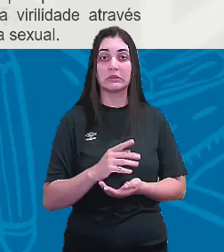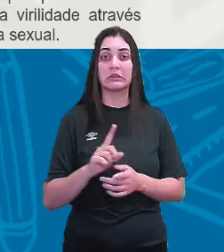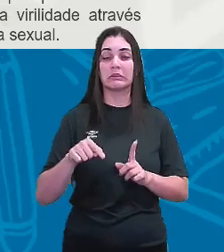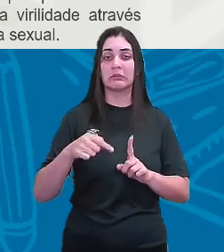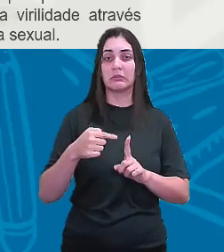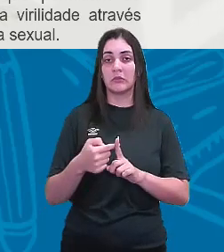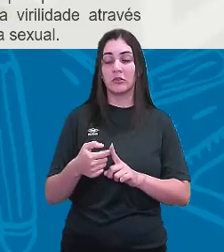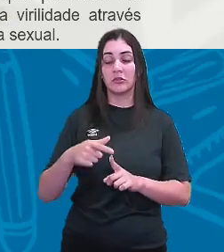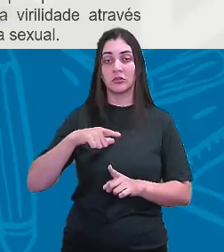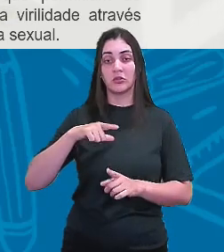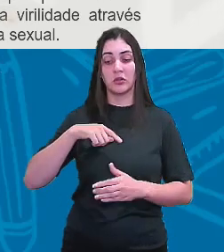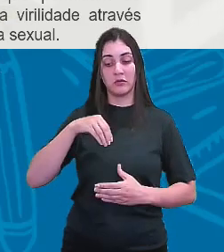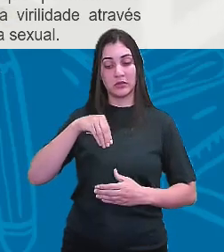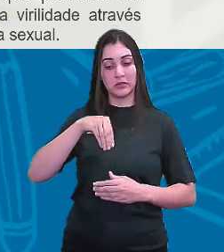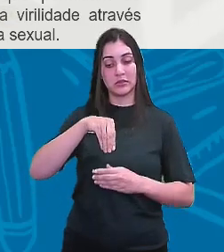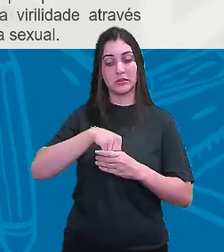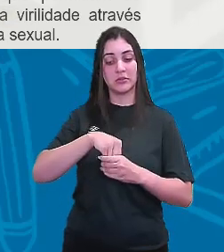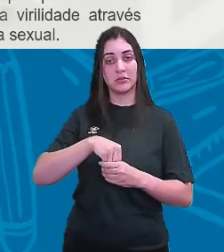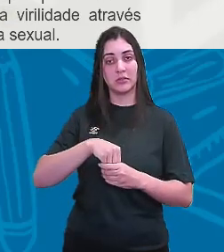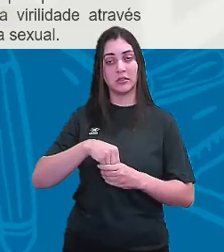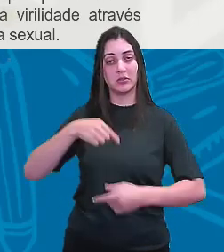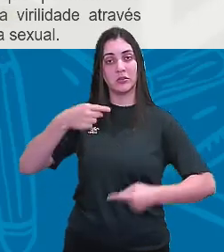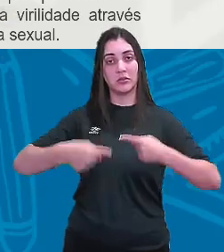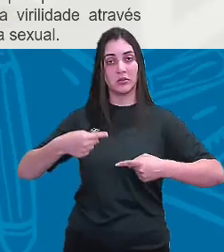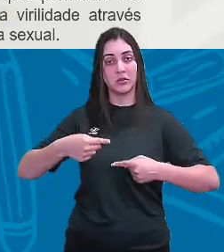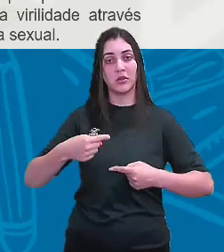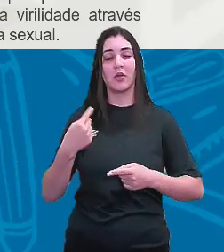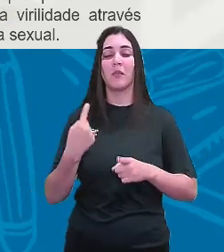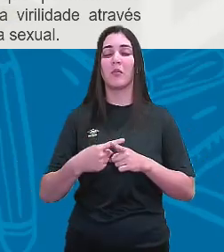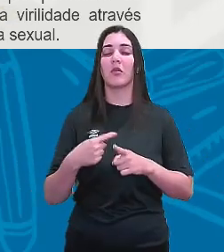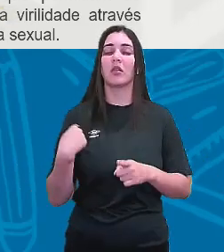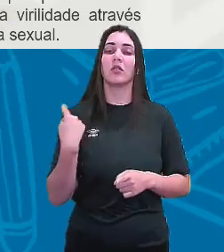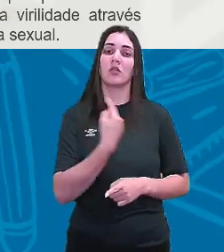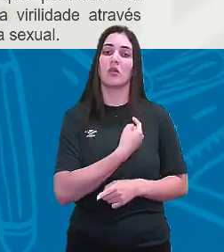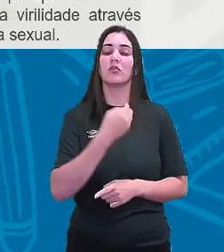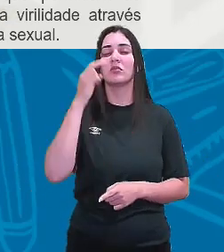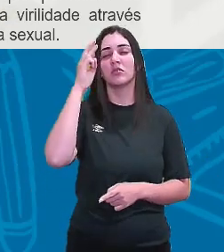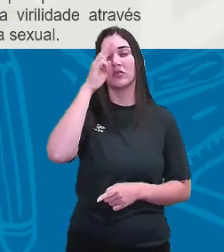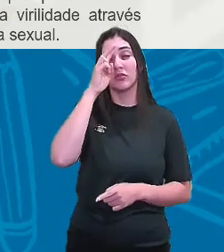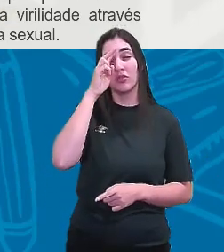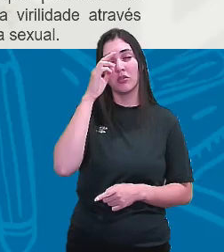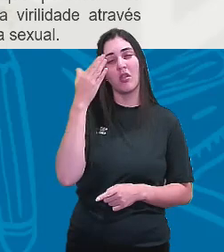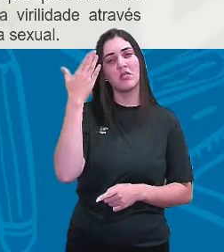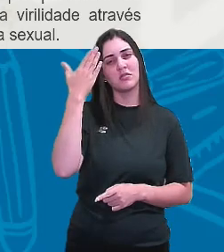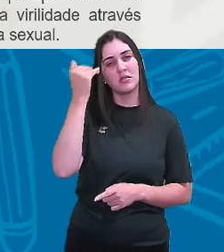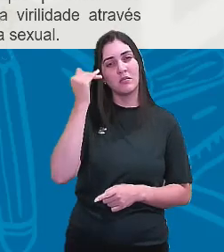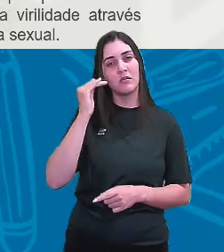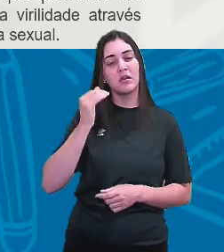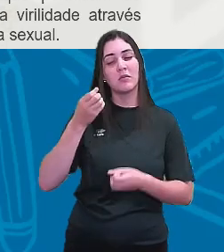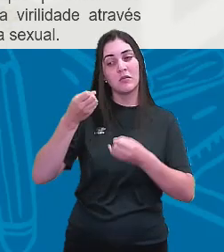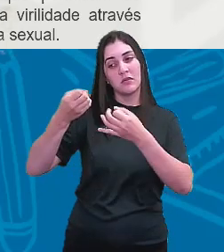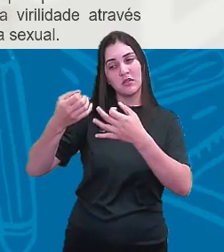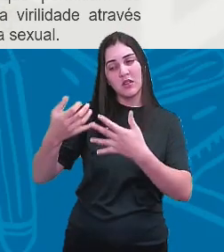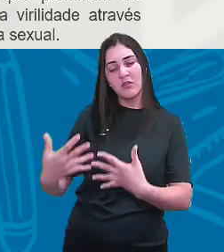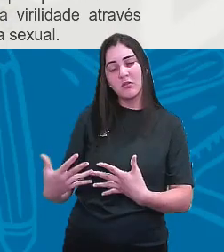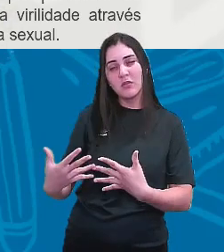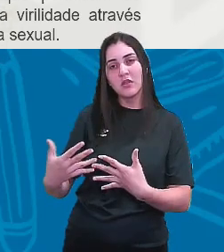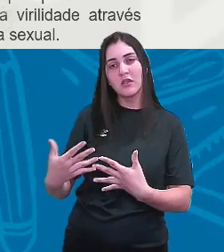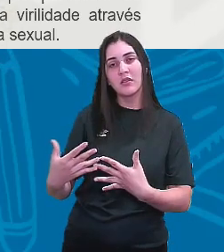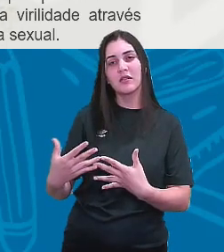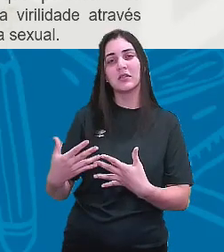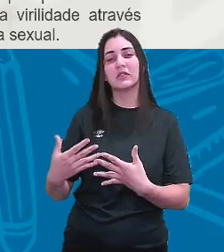esteve dentro dessa discussão, porque a nossa história, como nós sabemos, ela foi contada numa perspectiva